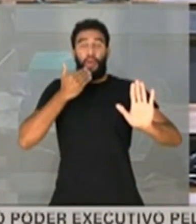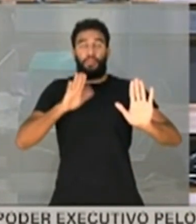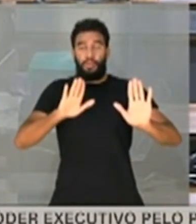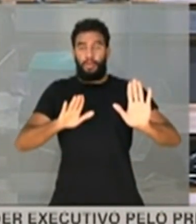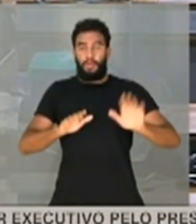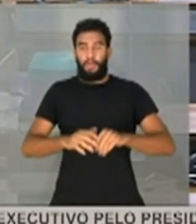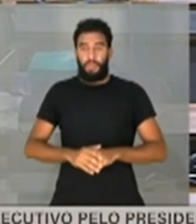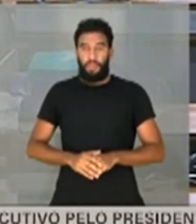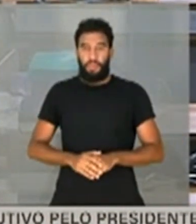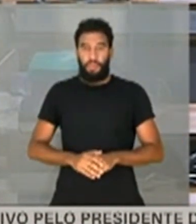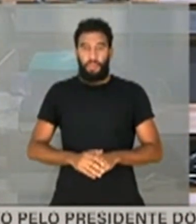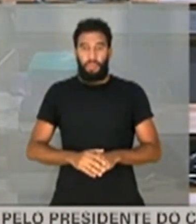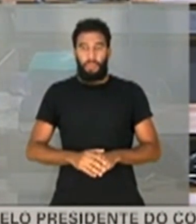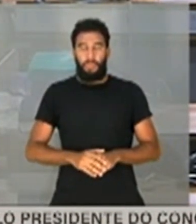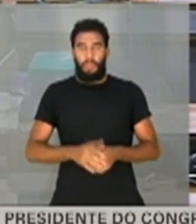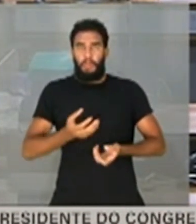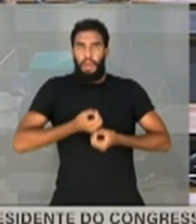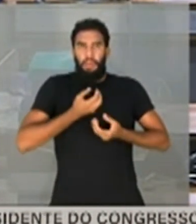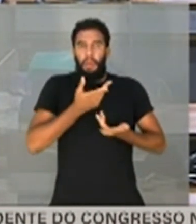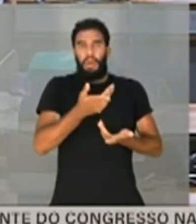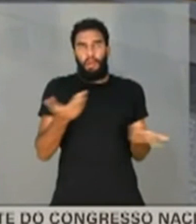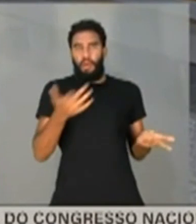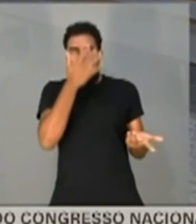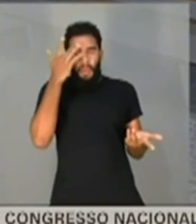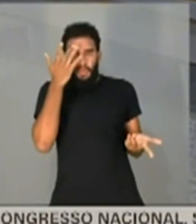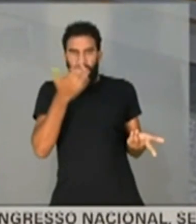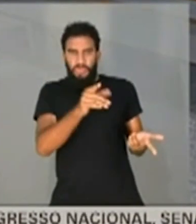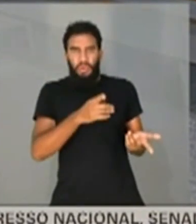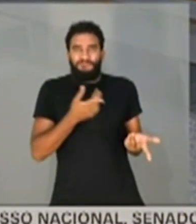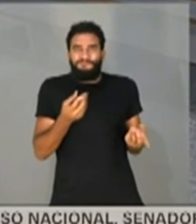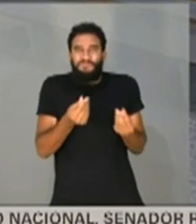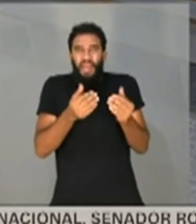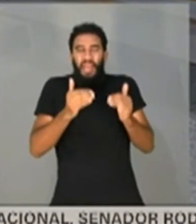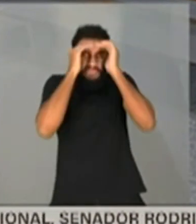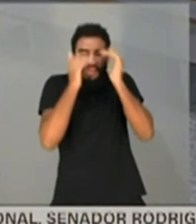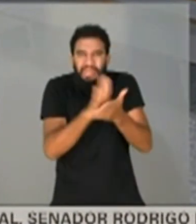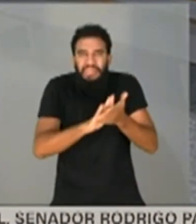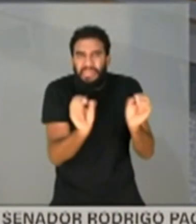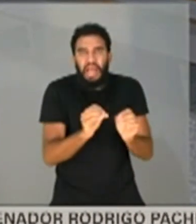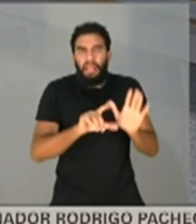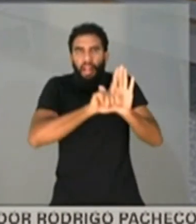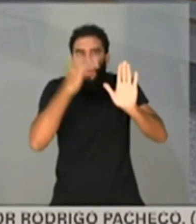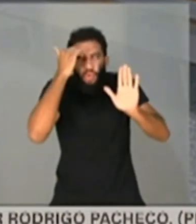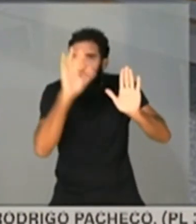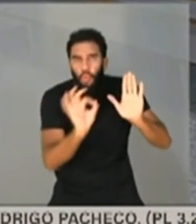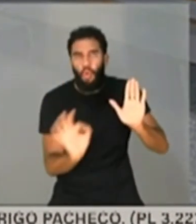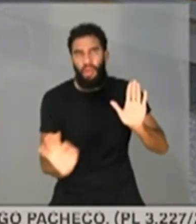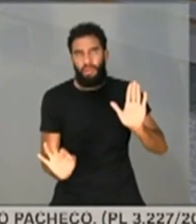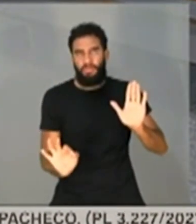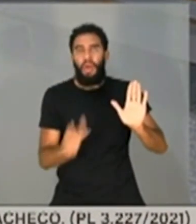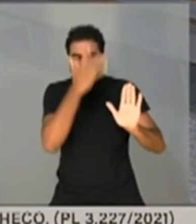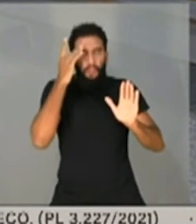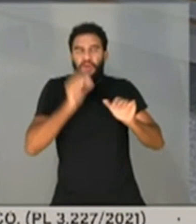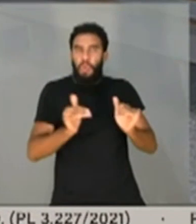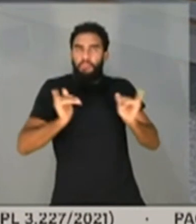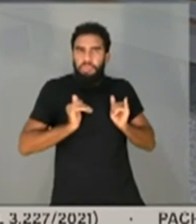depoimento dele vai ficar no carro, que ele não tem mérito. Está devendo um favor ao Bolsonaro e não tem mérito nenhum. Presidente. Nem com essa lei. Presidente. E é um omisso mesmo.